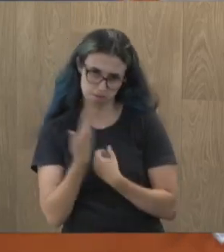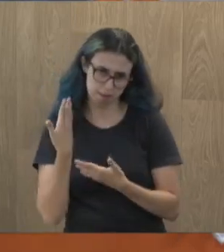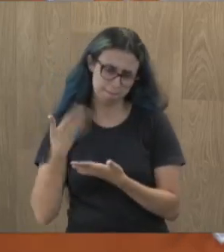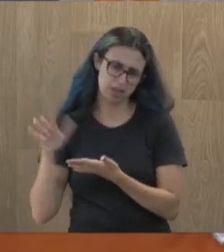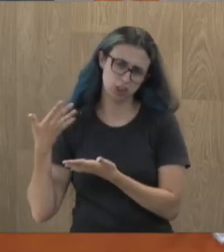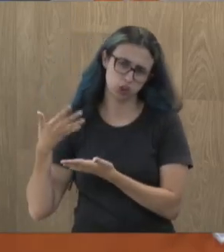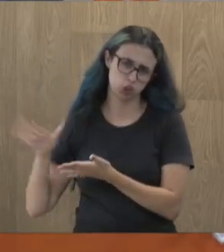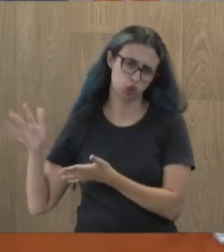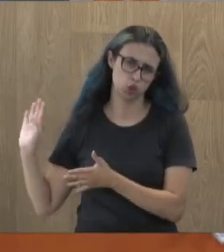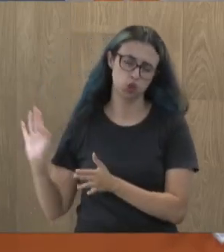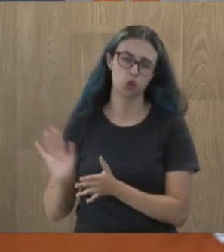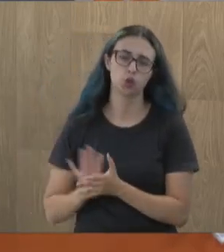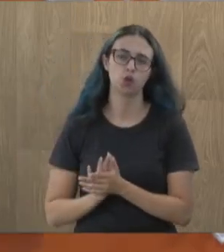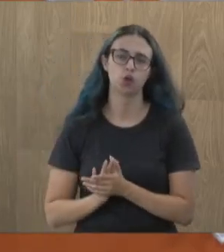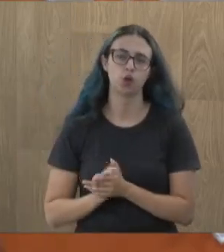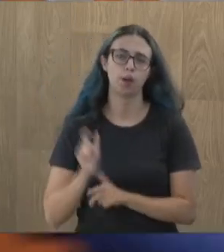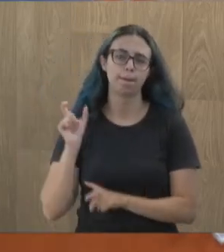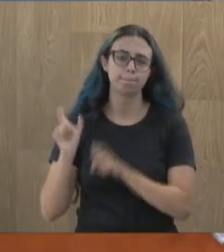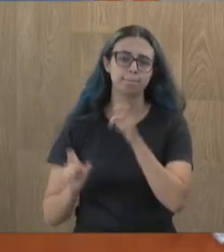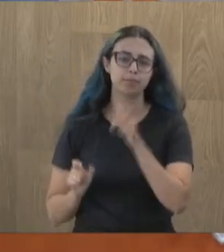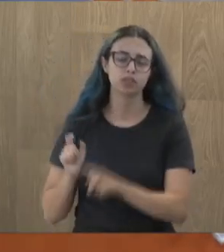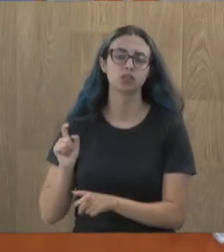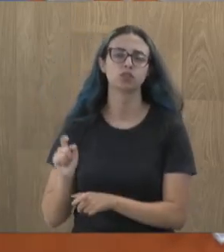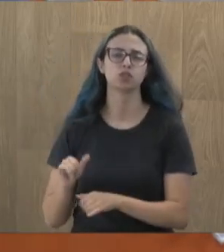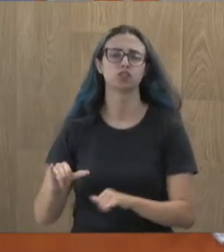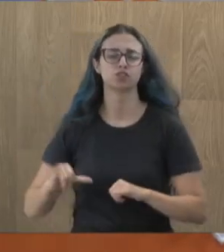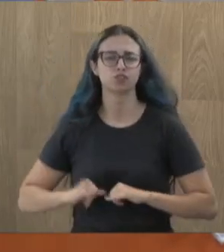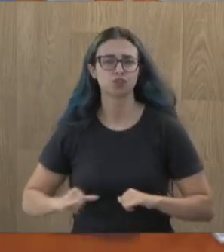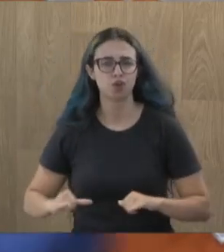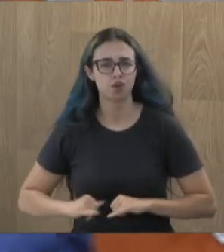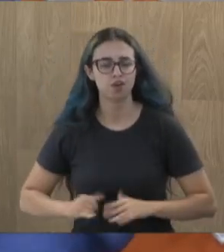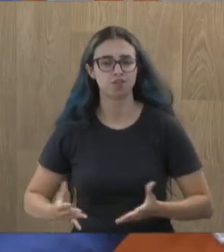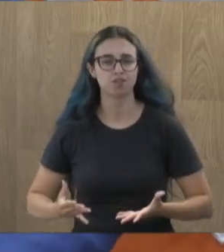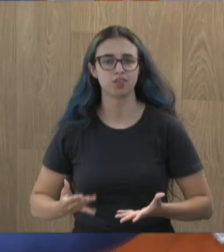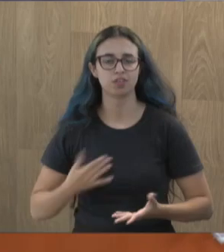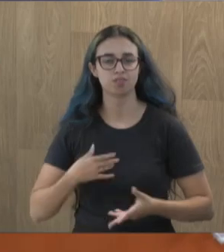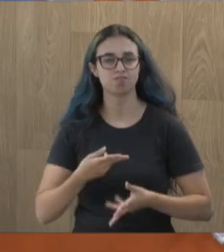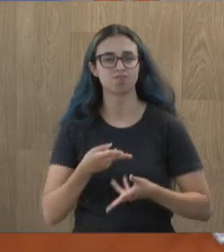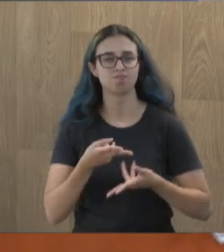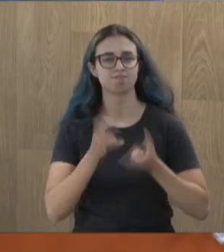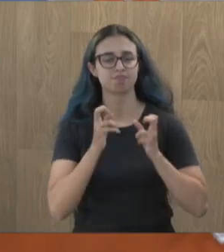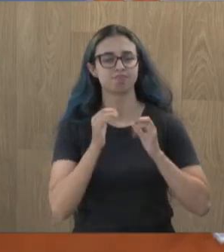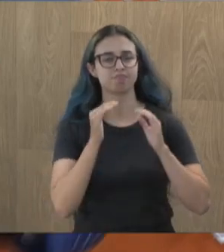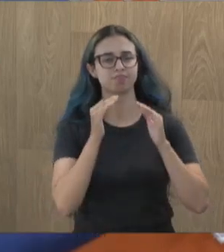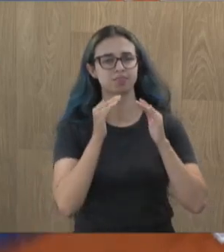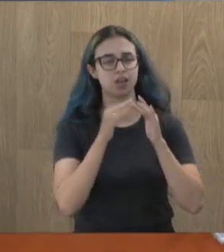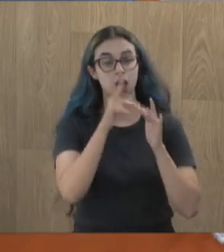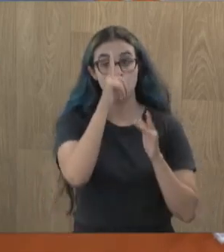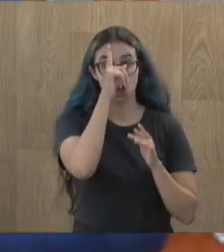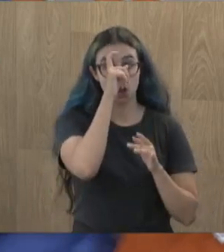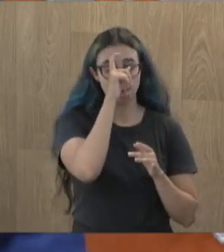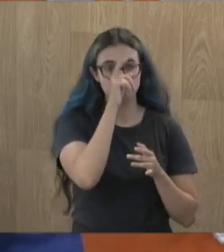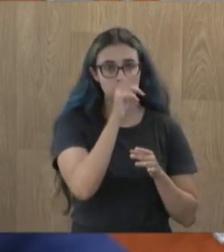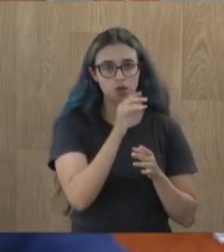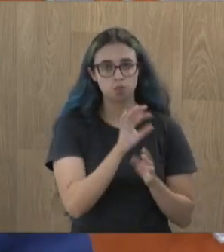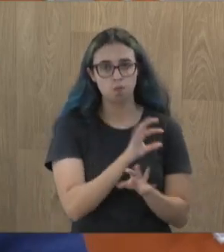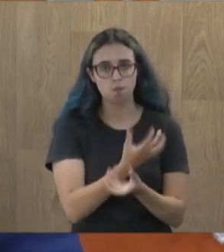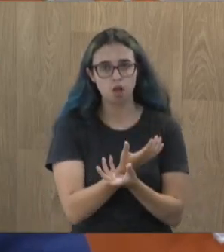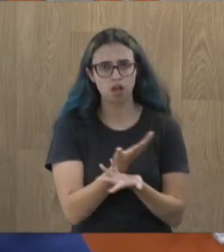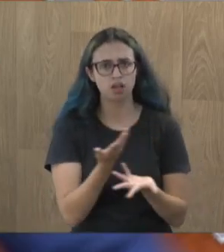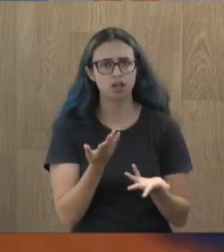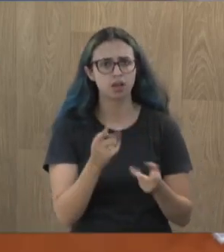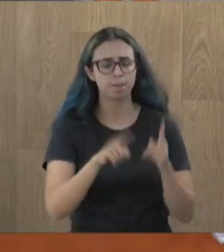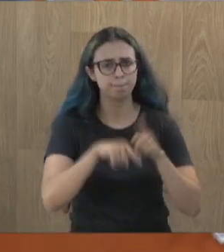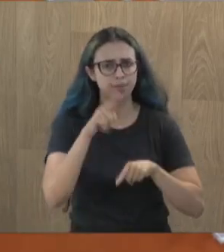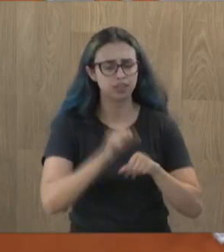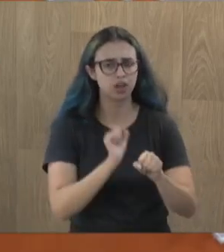Estava morrendo um monte de gente na porta dos hospitais, e eu achei o hospital vazio, com equipamentos médicos, profissionais parados,